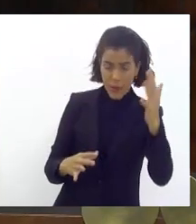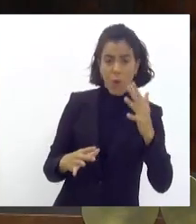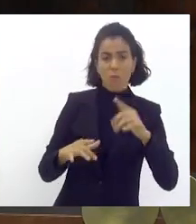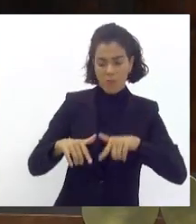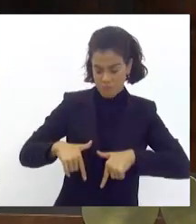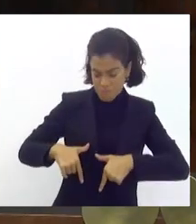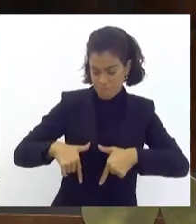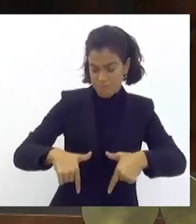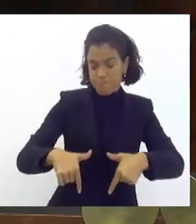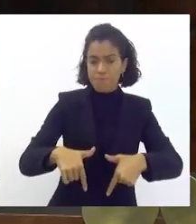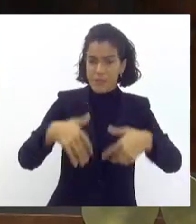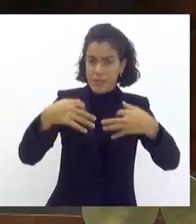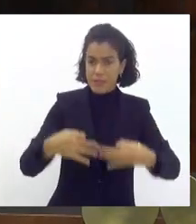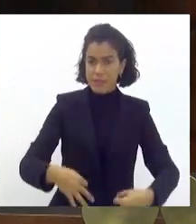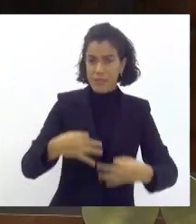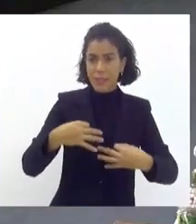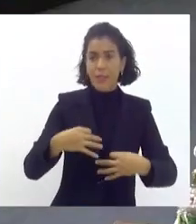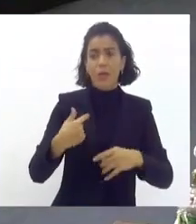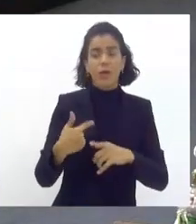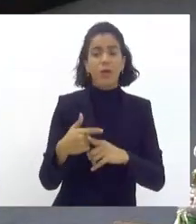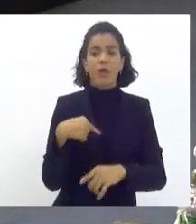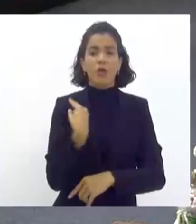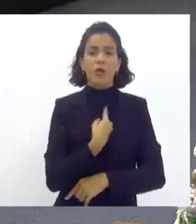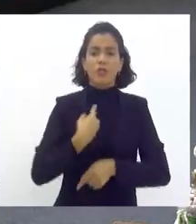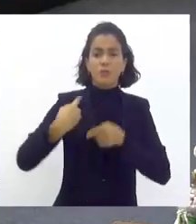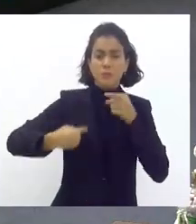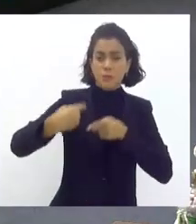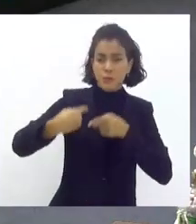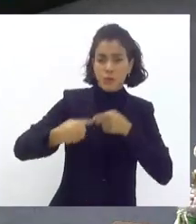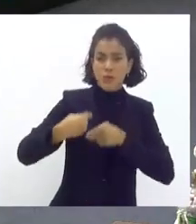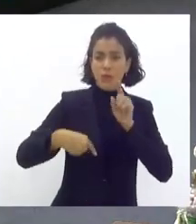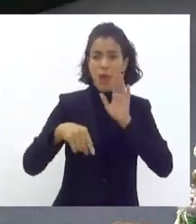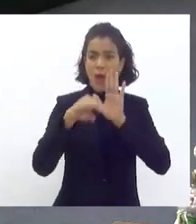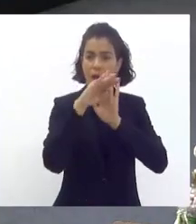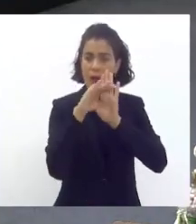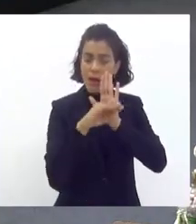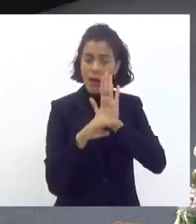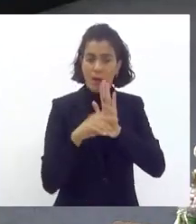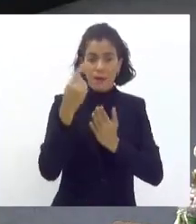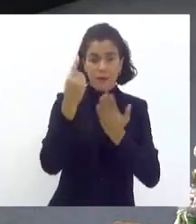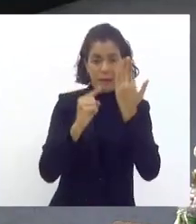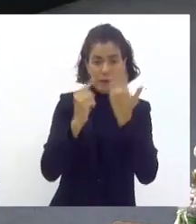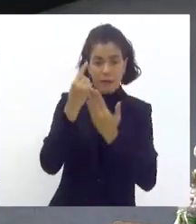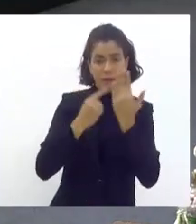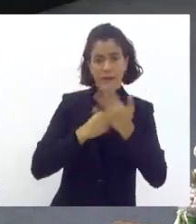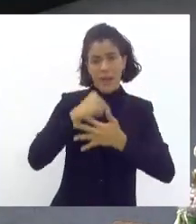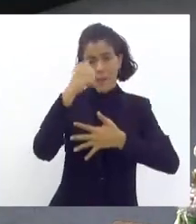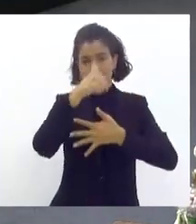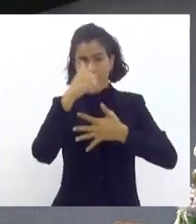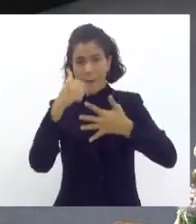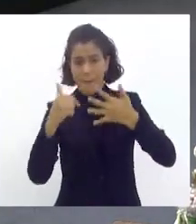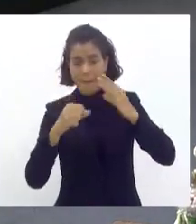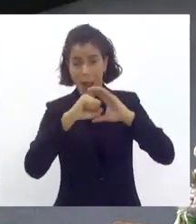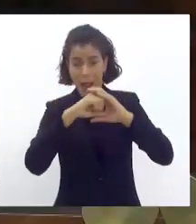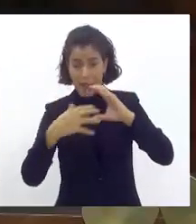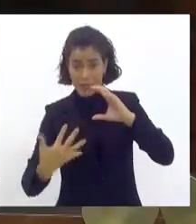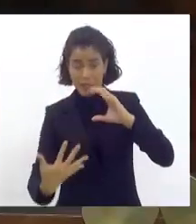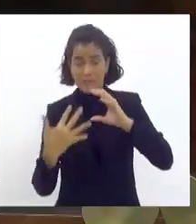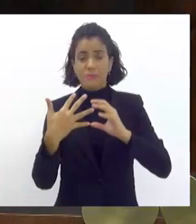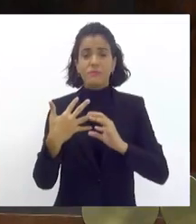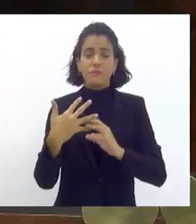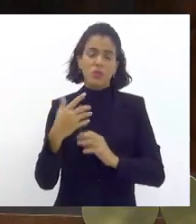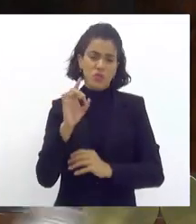efetivas, porque nós estamos discutindo a pauta do Carnaval, que envolve diversos aspectos, não só o projeto